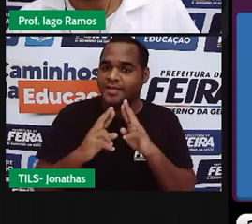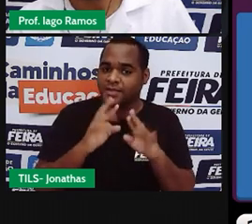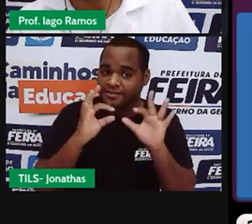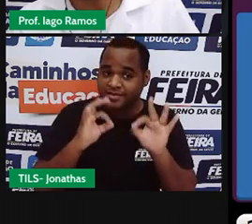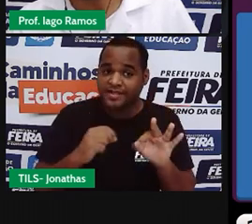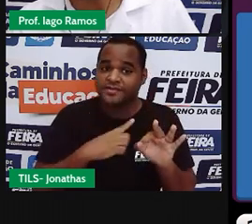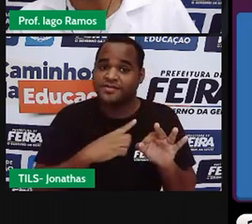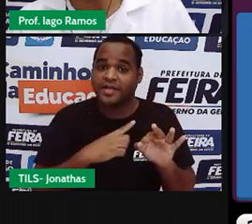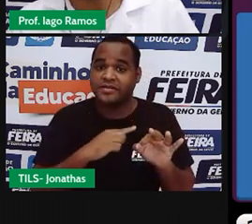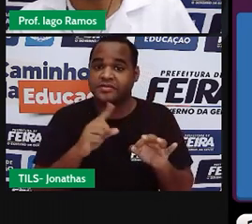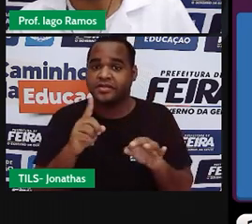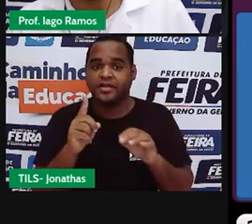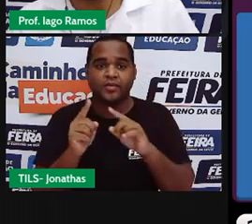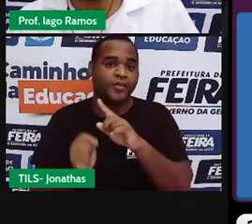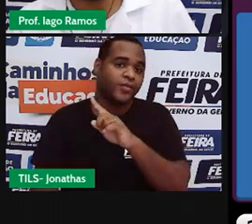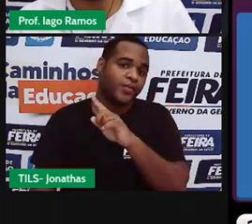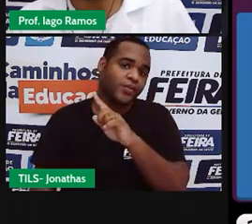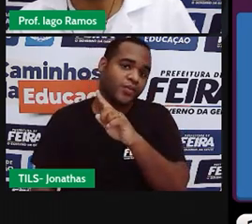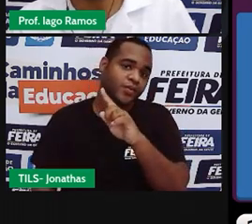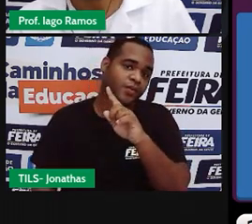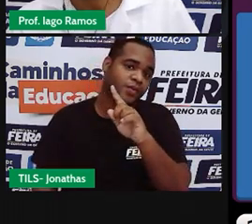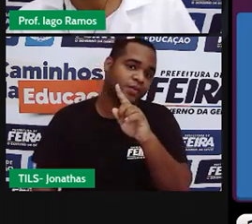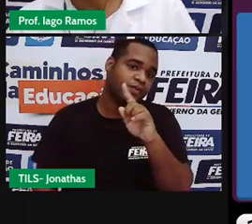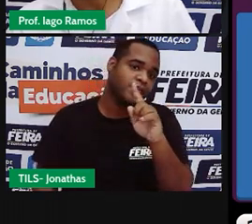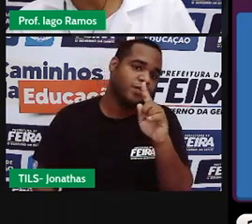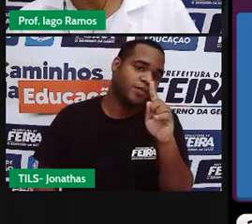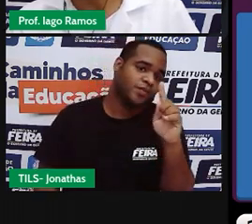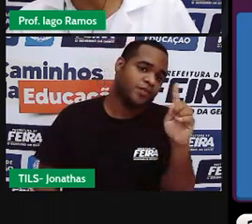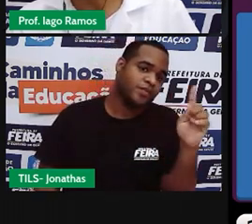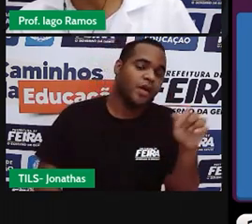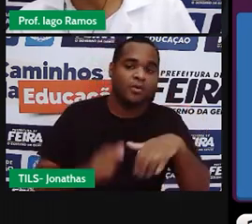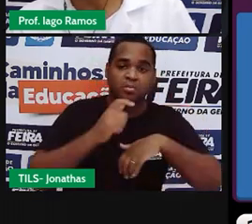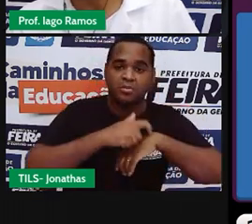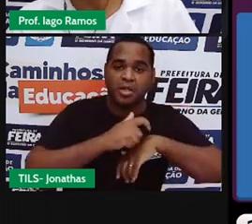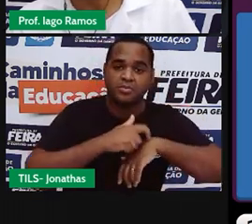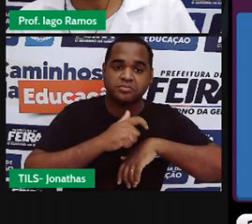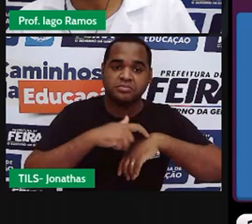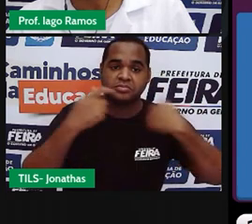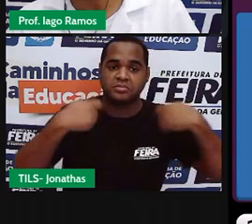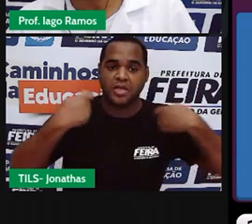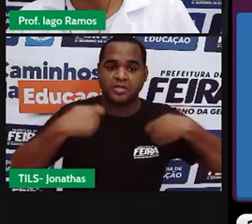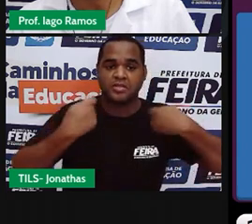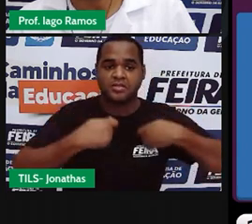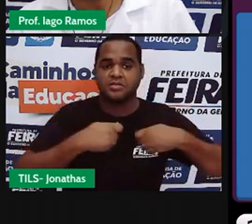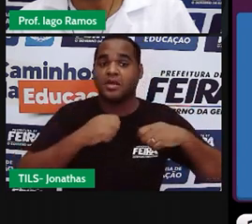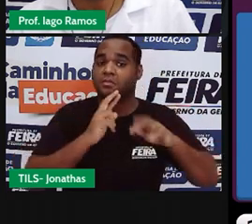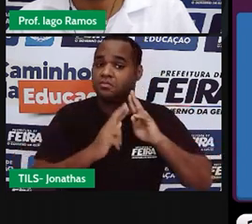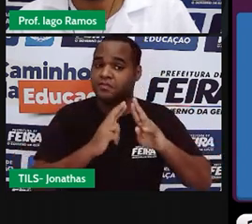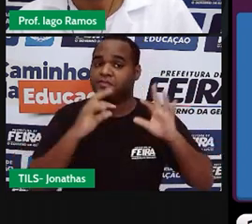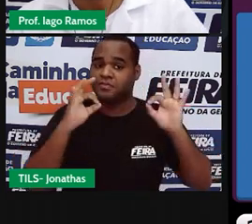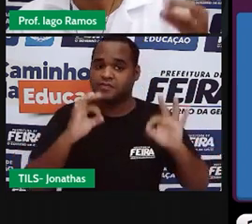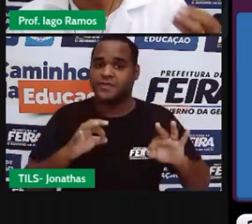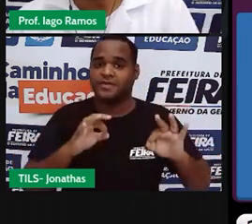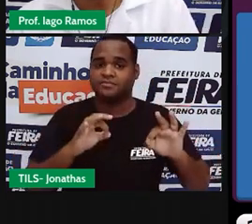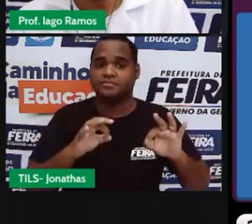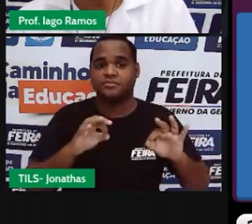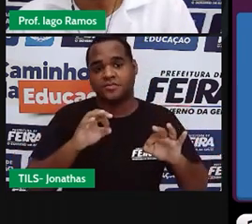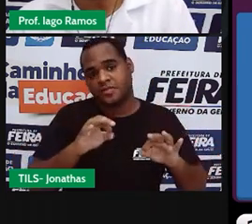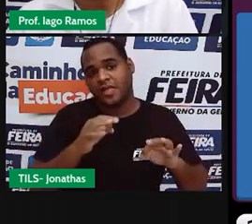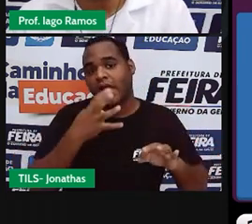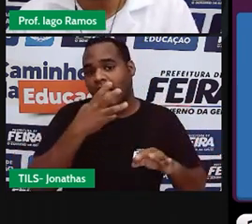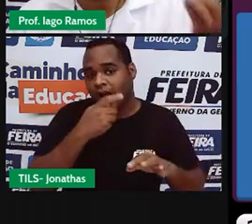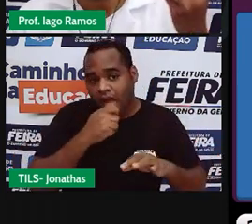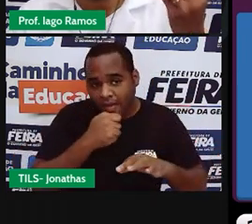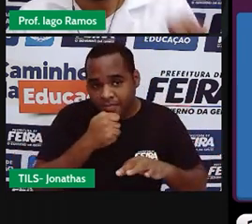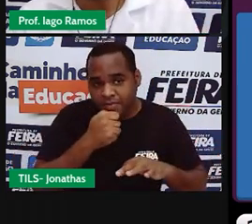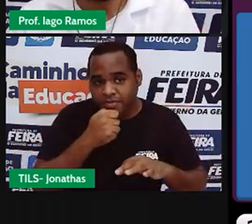ali em cima fica descendo essa barrinha ó que é o tempo que você tem para responder a pergunta quanto mais rápido